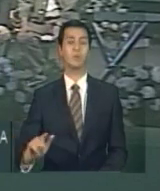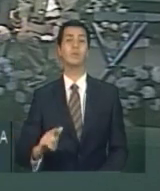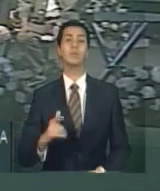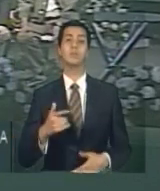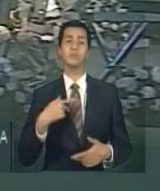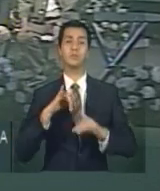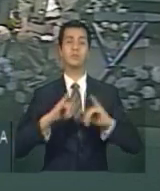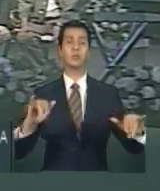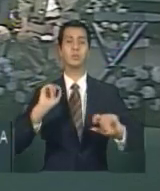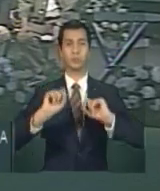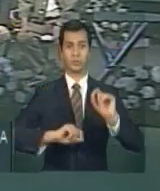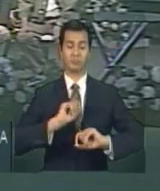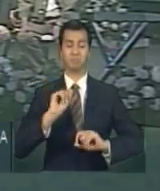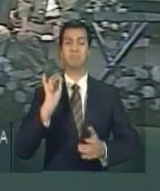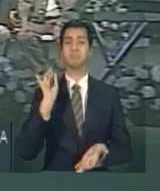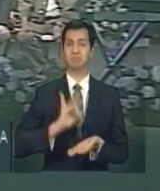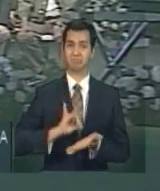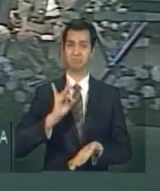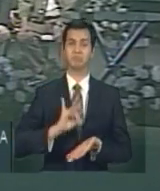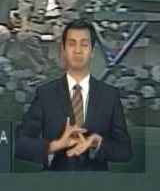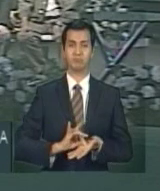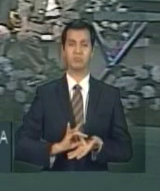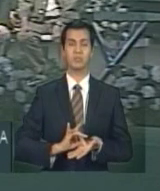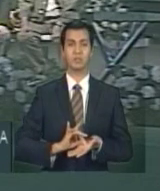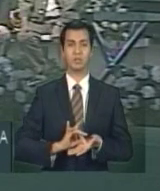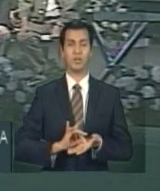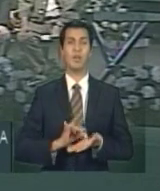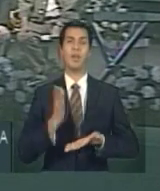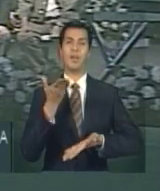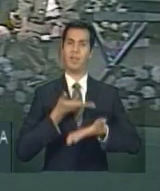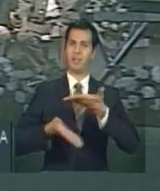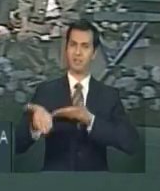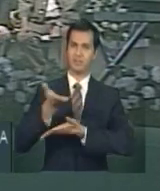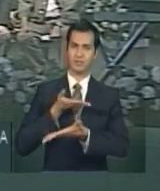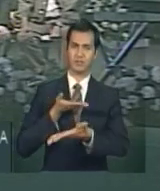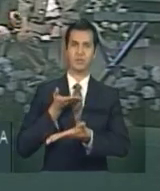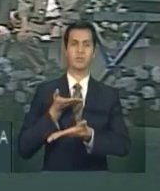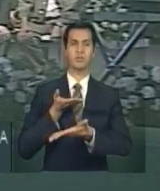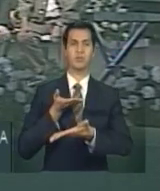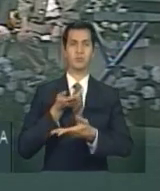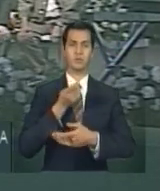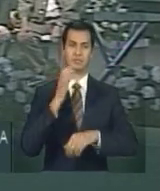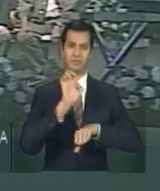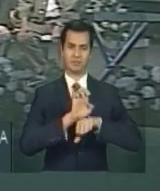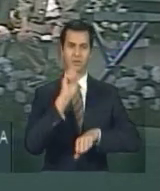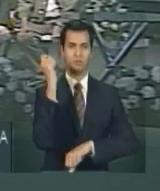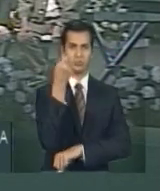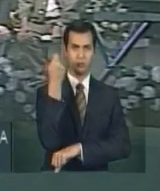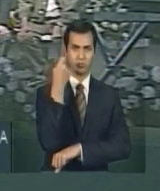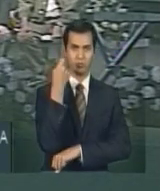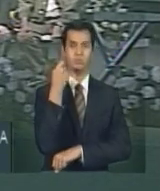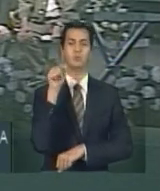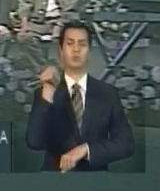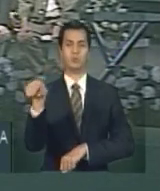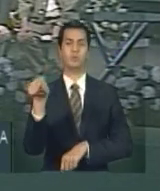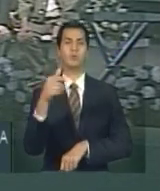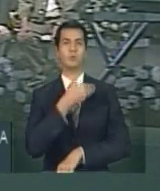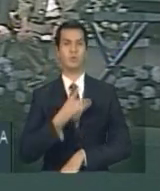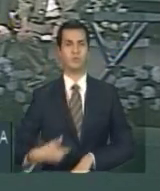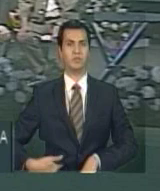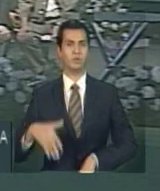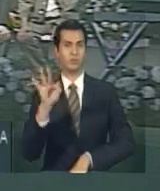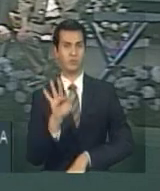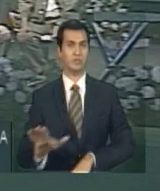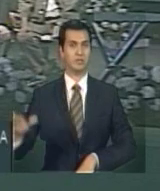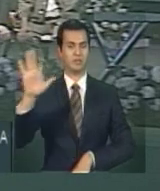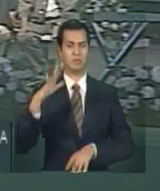nenhuma, mudou a qualidade da relação do Rio Grande do Sul com o governo federal, com a